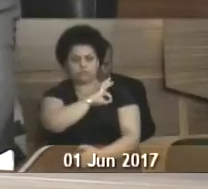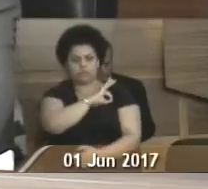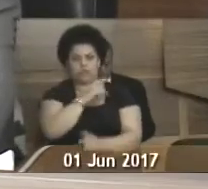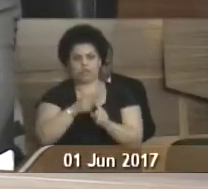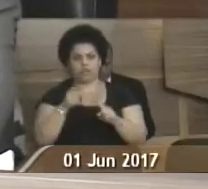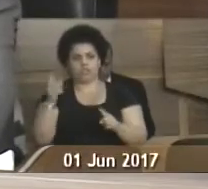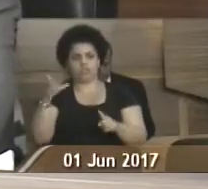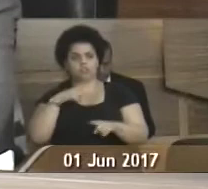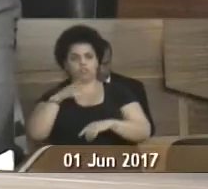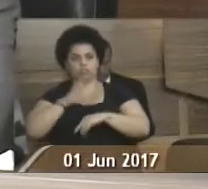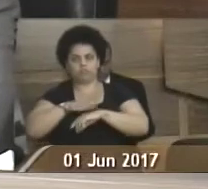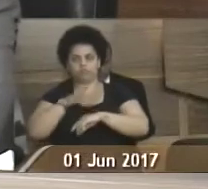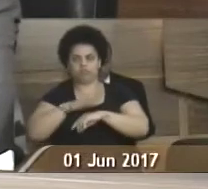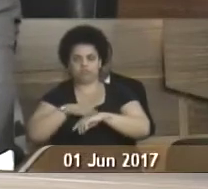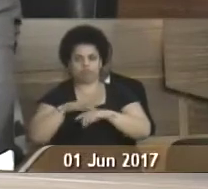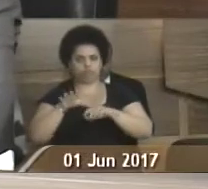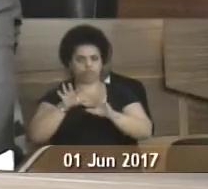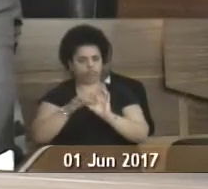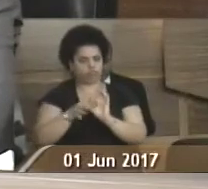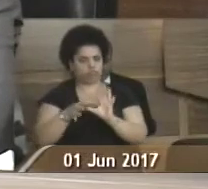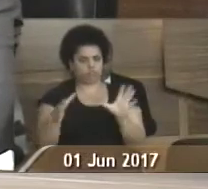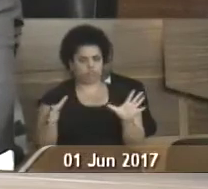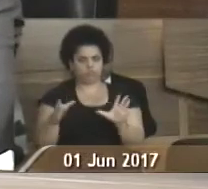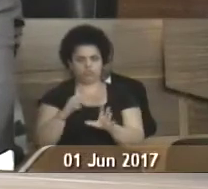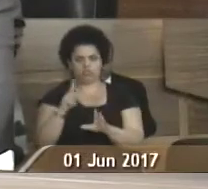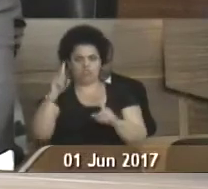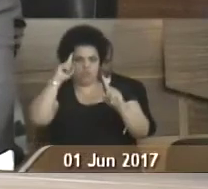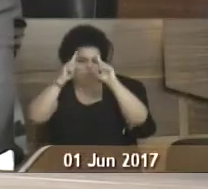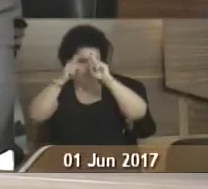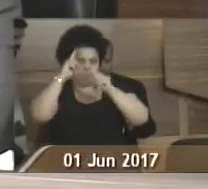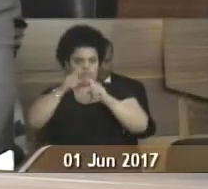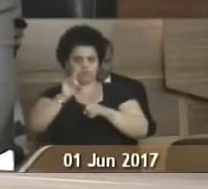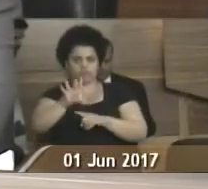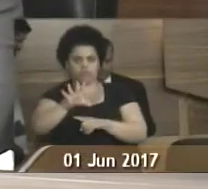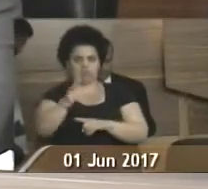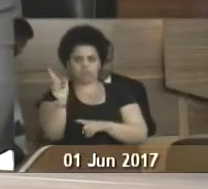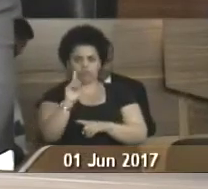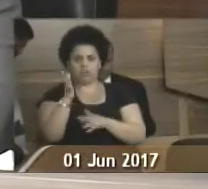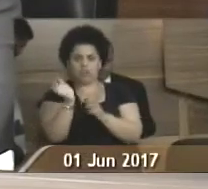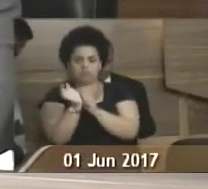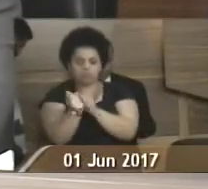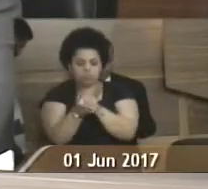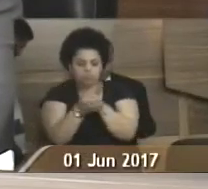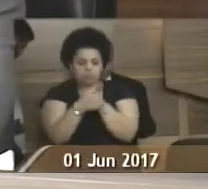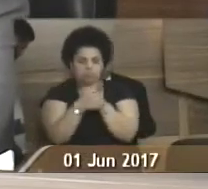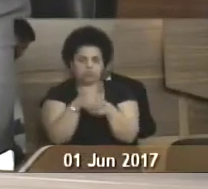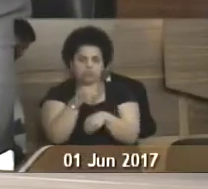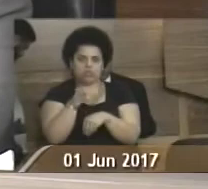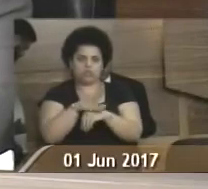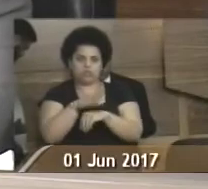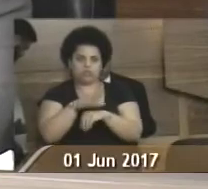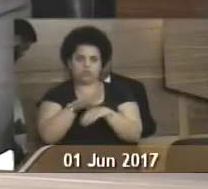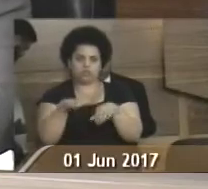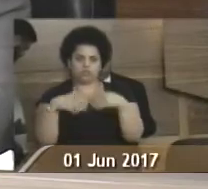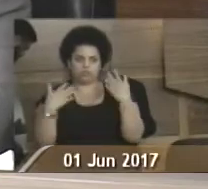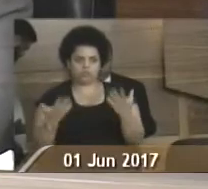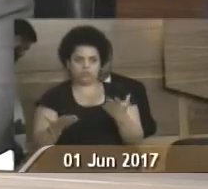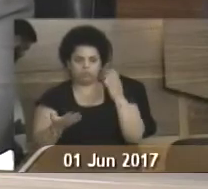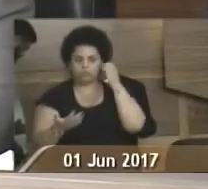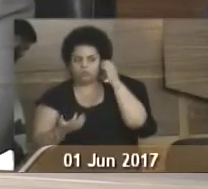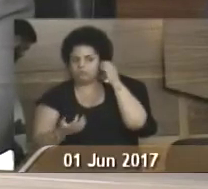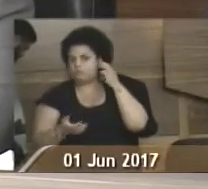possam ter autonomia e não sejam mandados por aqueles que querem se esconder deles mesmos. Então,